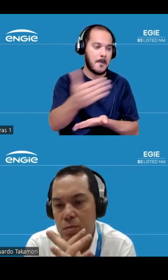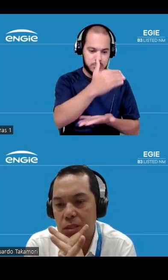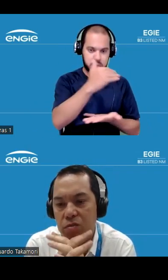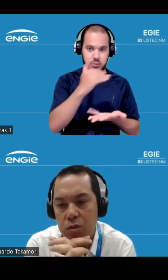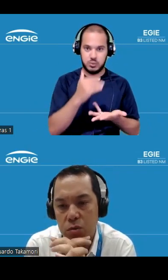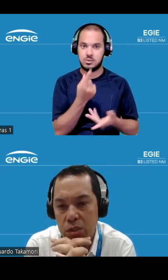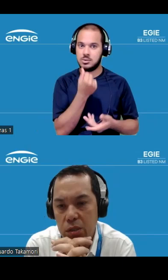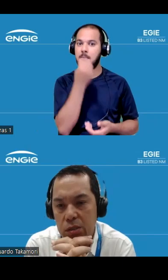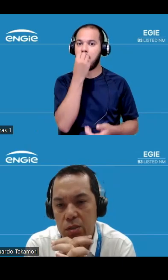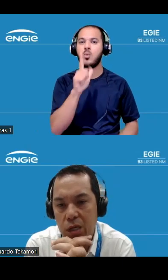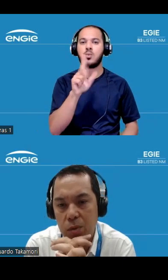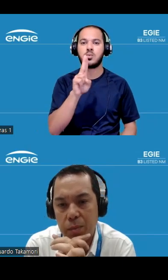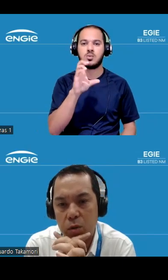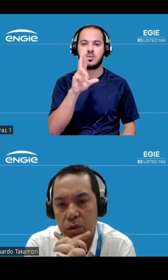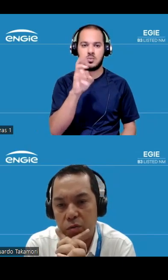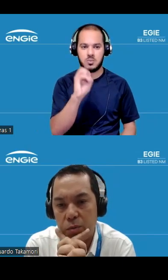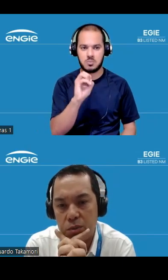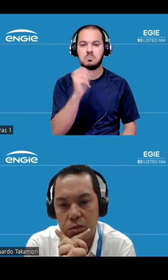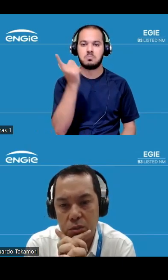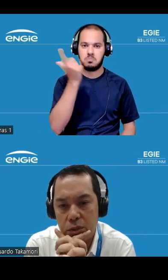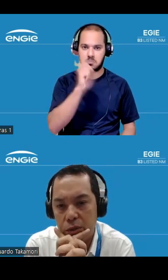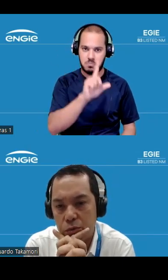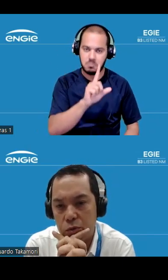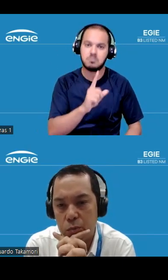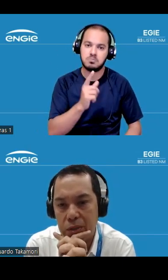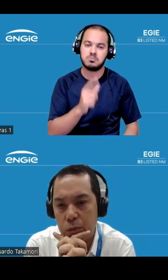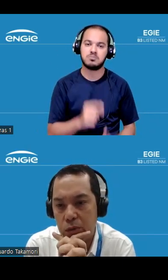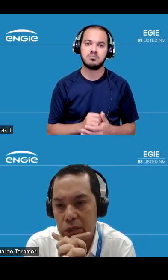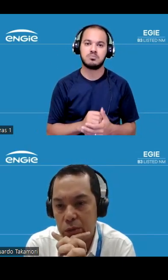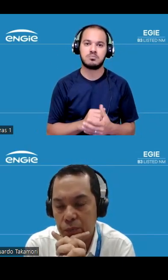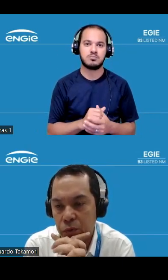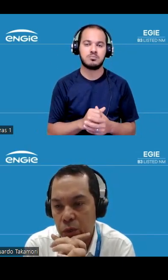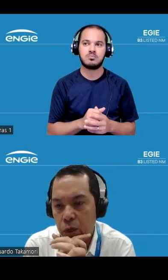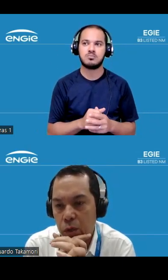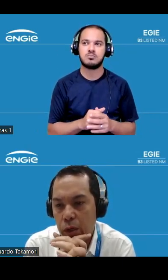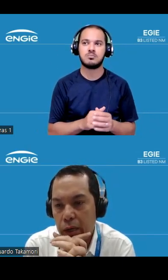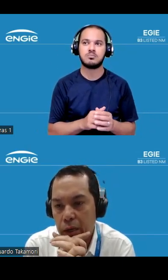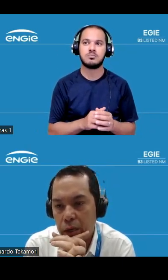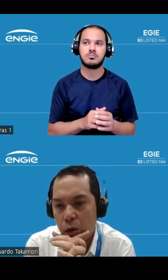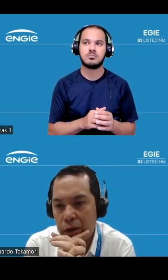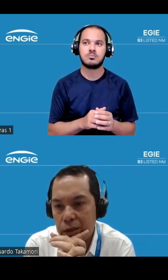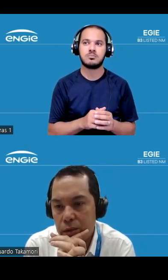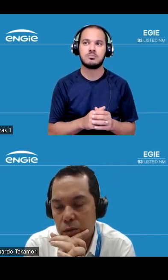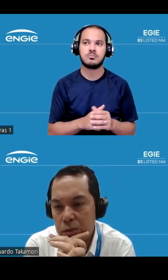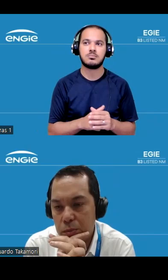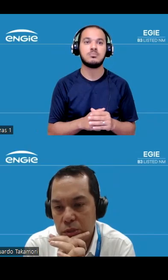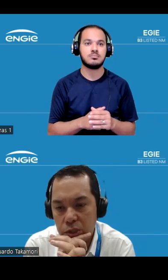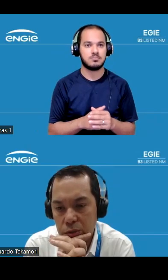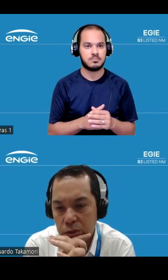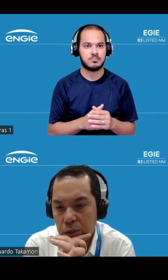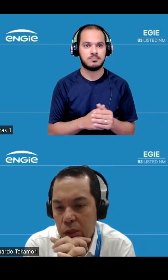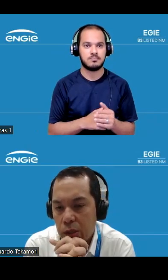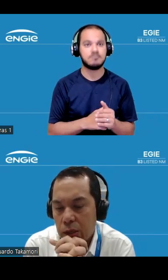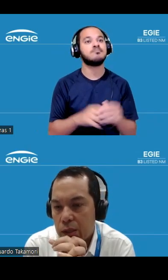momento mas faz com que a gente tenha uma menor performance de retorno sobre patrimônio líquido ROIC no mesmo